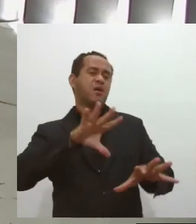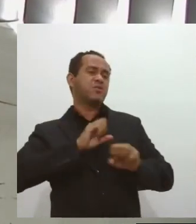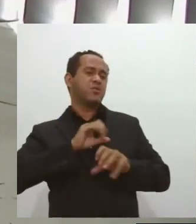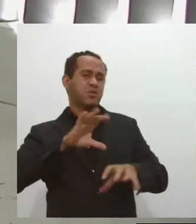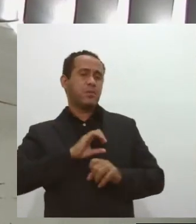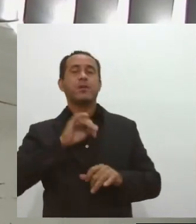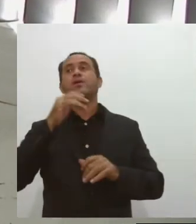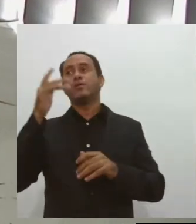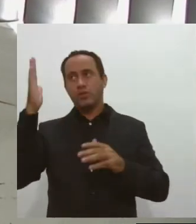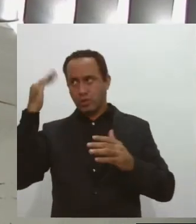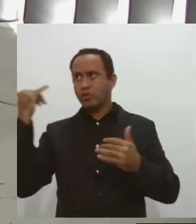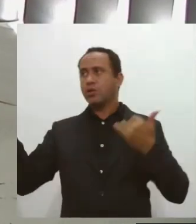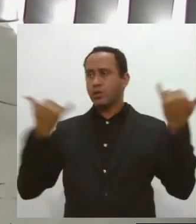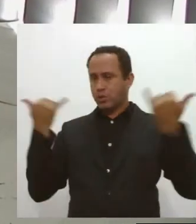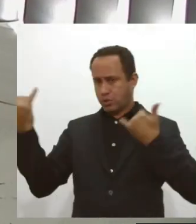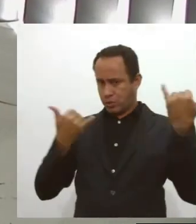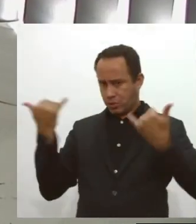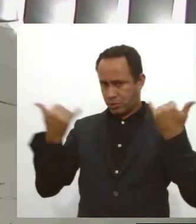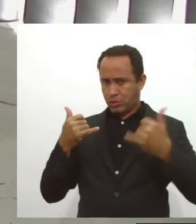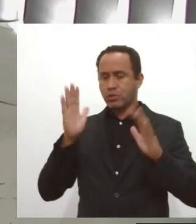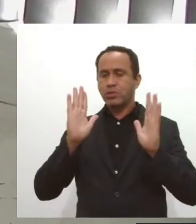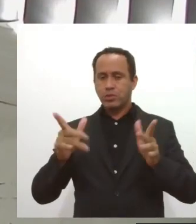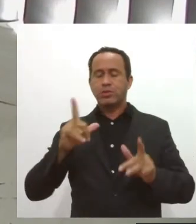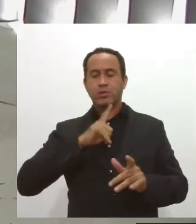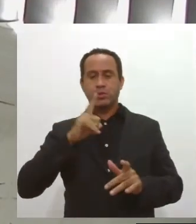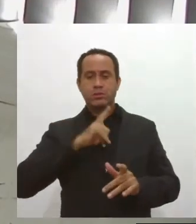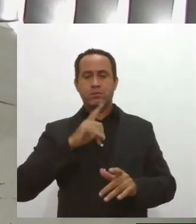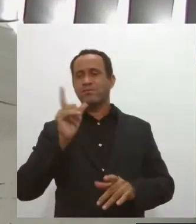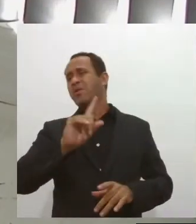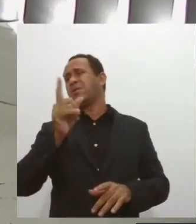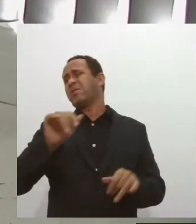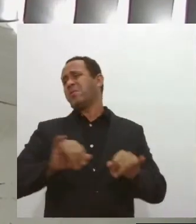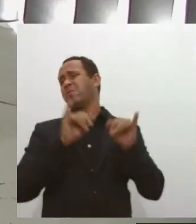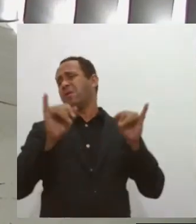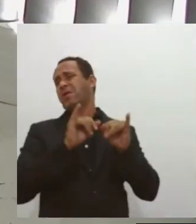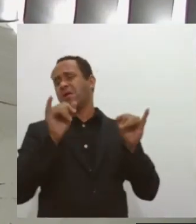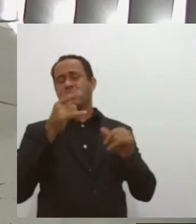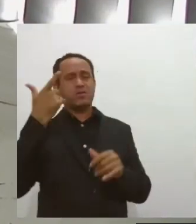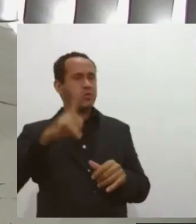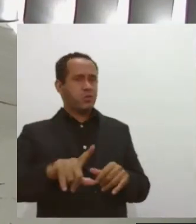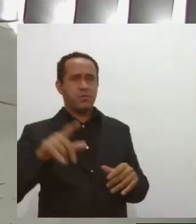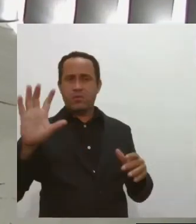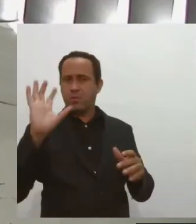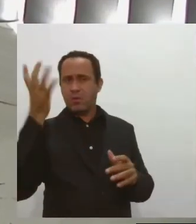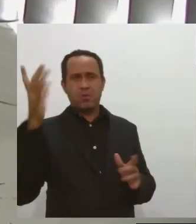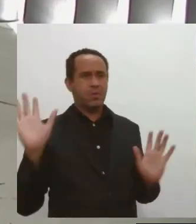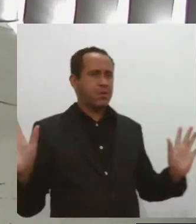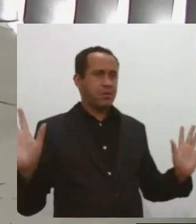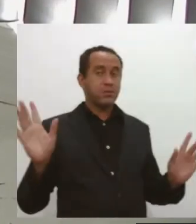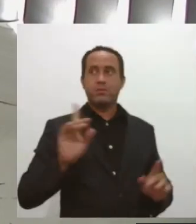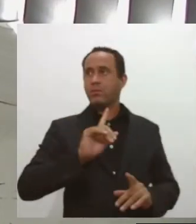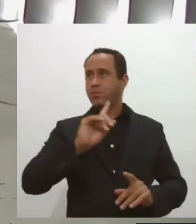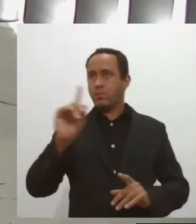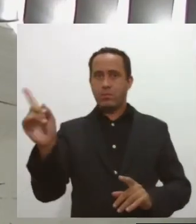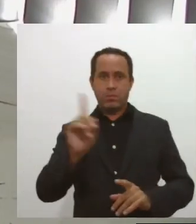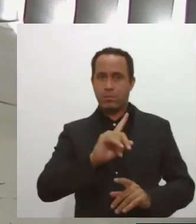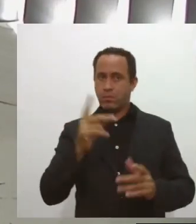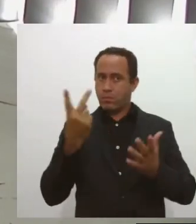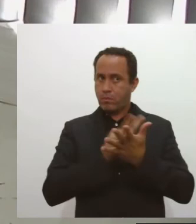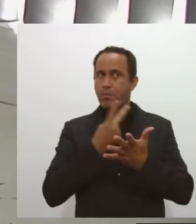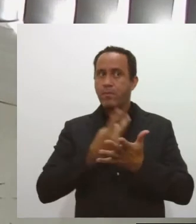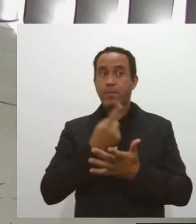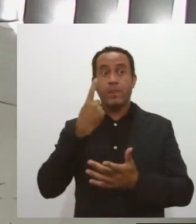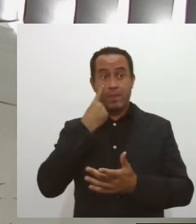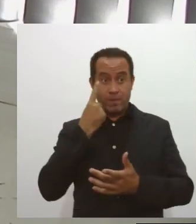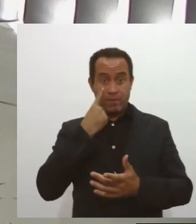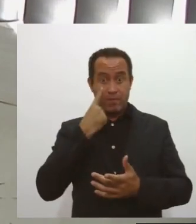pessoas falando sobre isso. Já tive Covid, não, já não pego mais Covid. Não é assim, né, Clio Amar? A gente vê